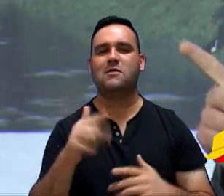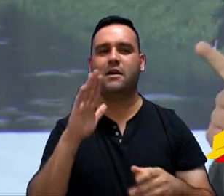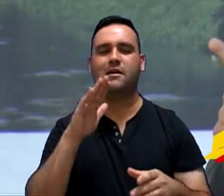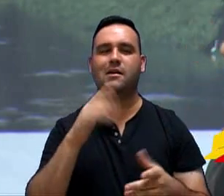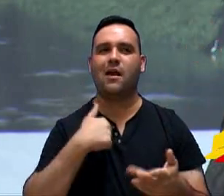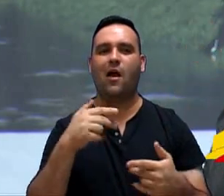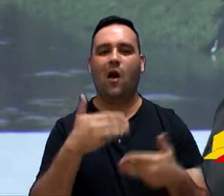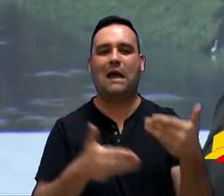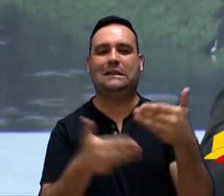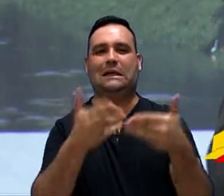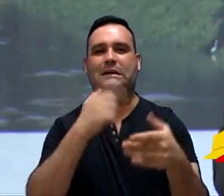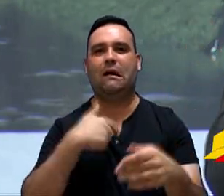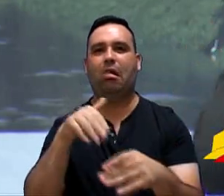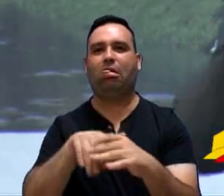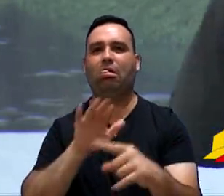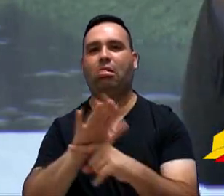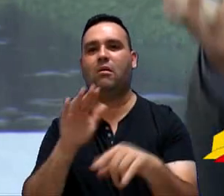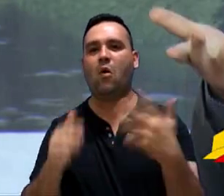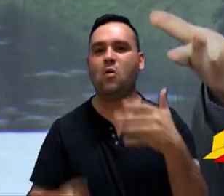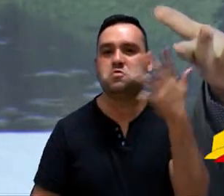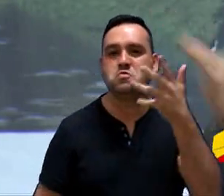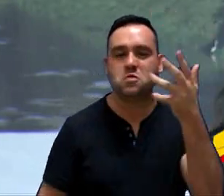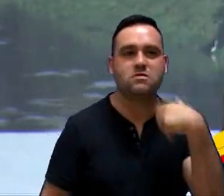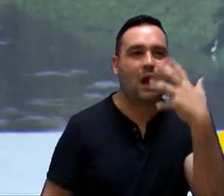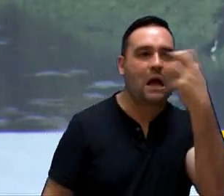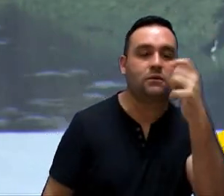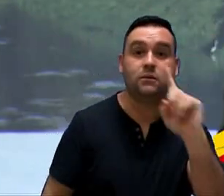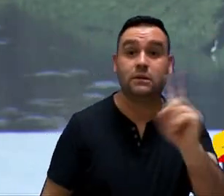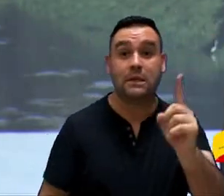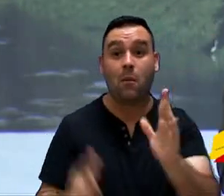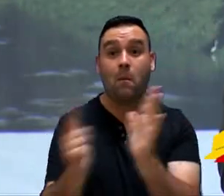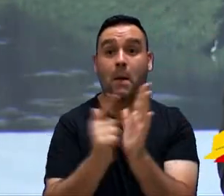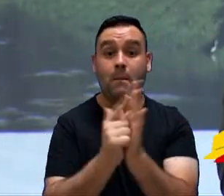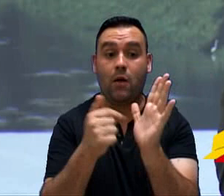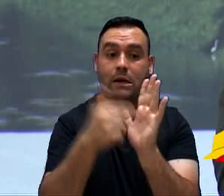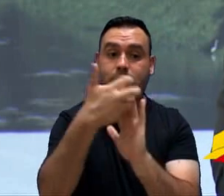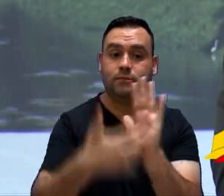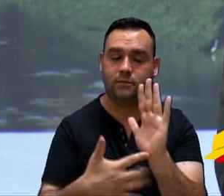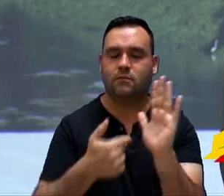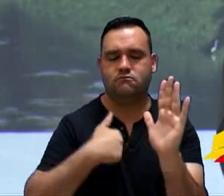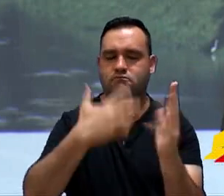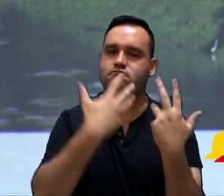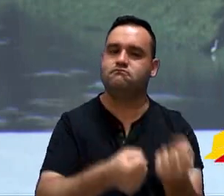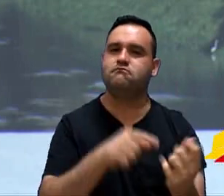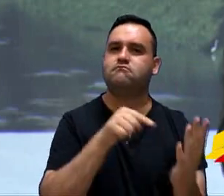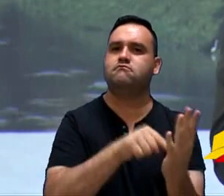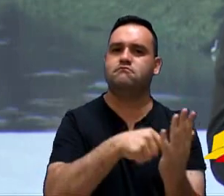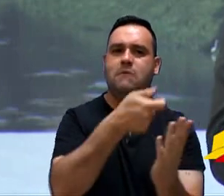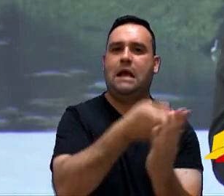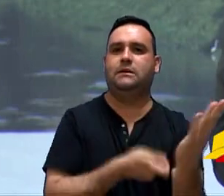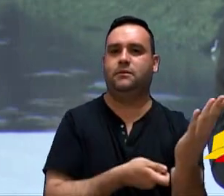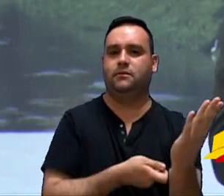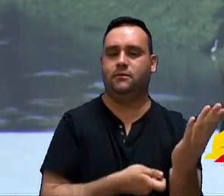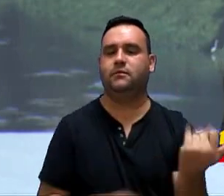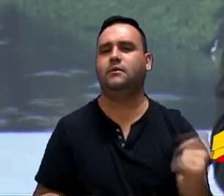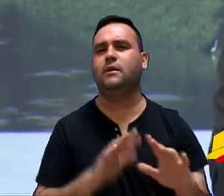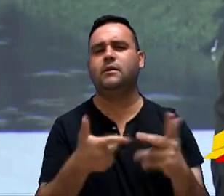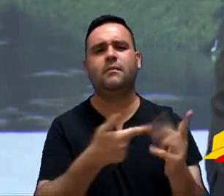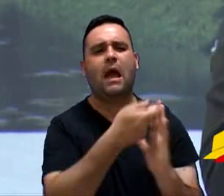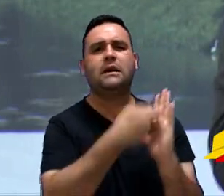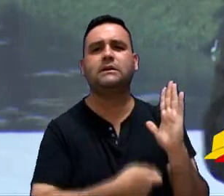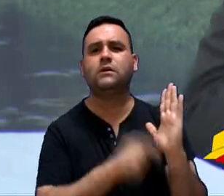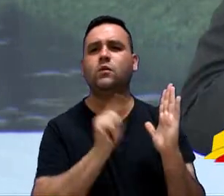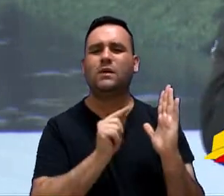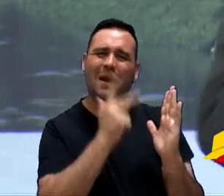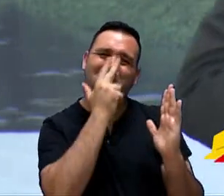slide, eu não voto em discurso, eu voto no que está no papel. Eu voto no que está escrito. E o que está